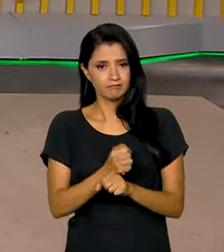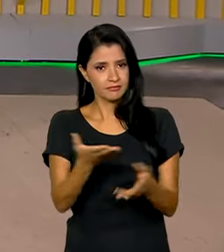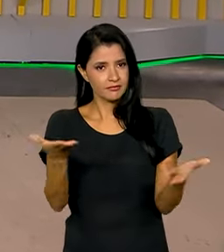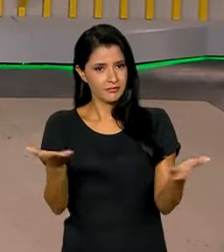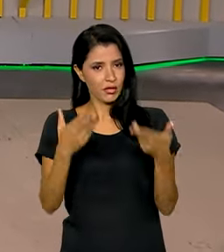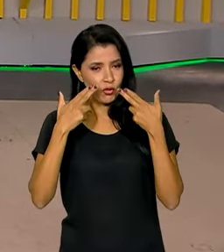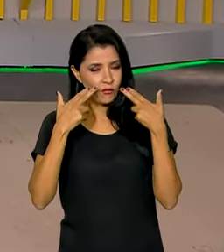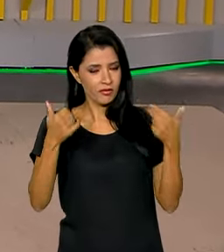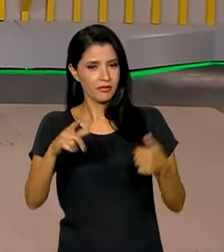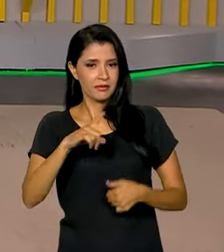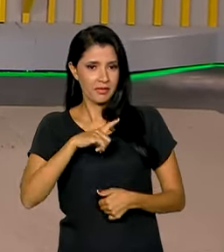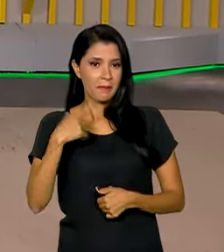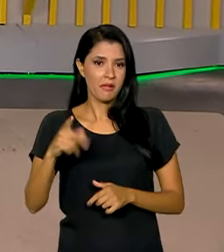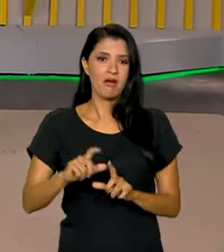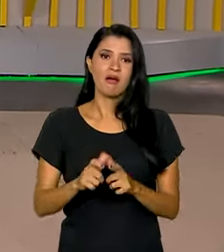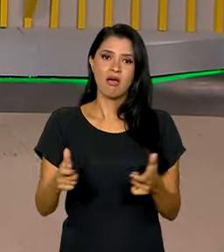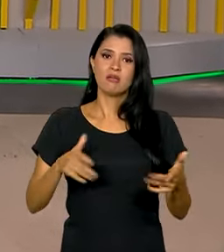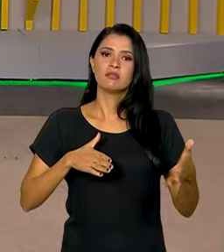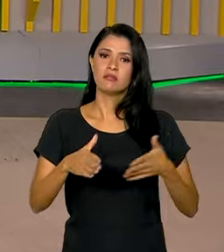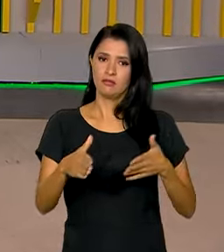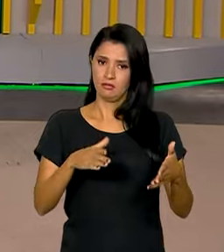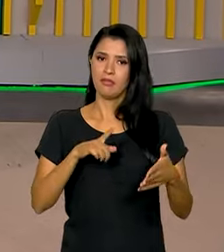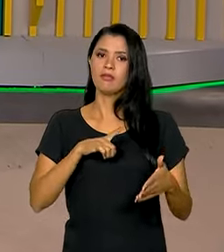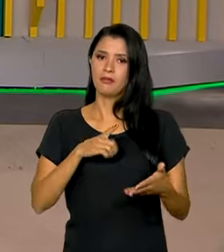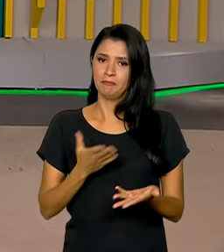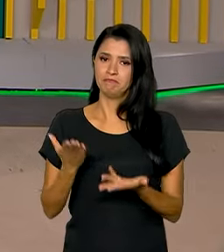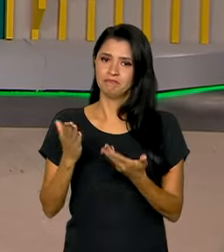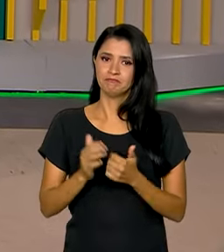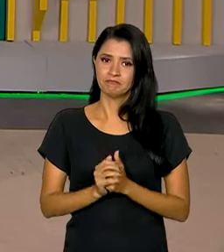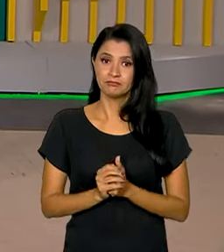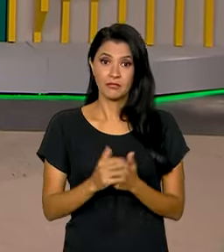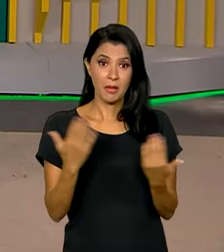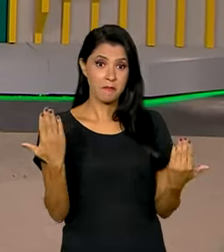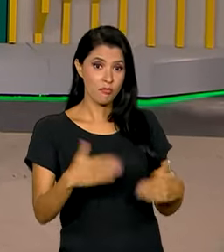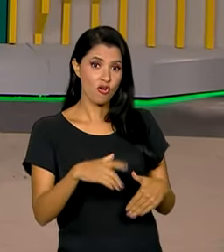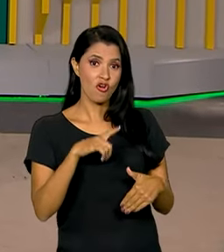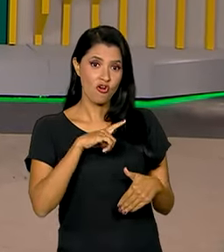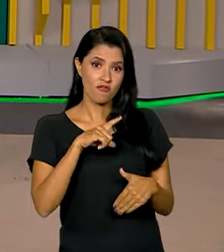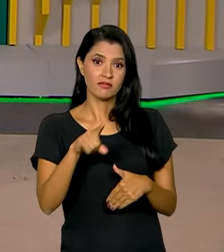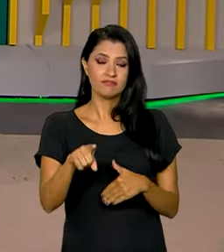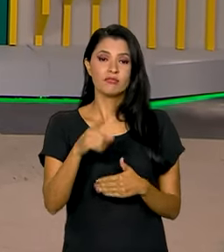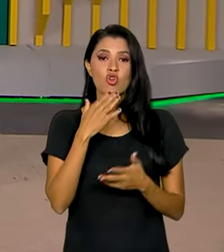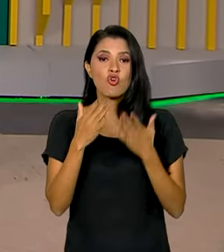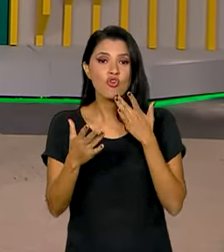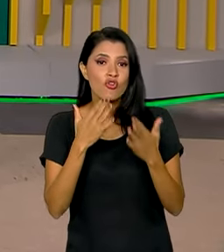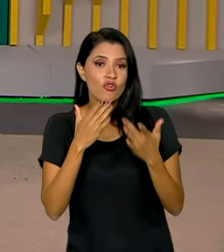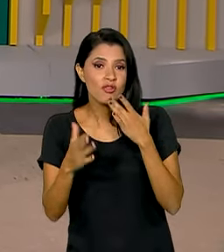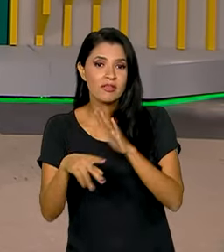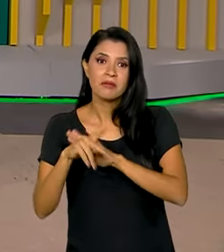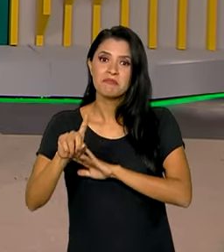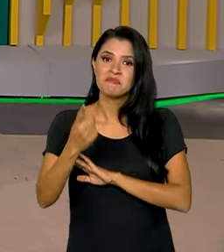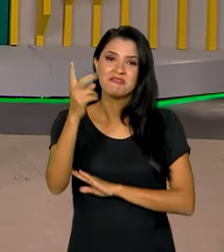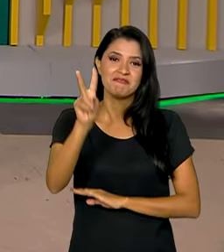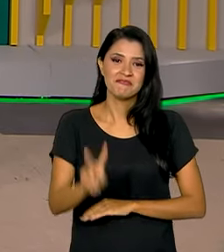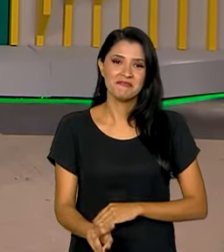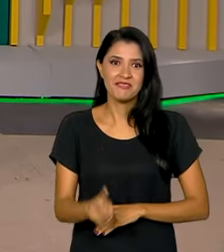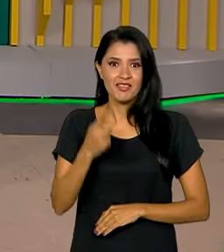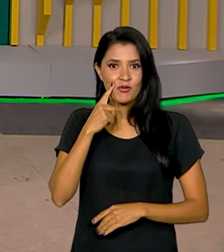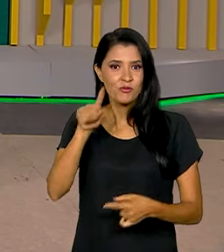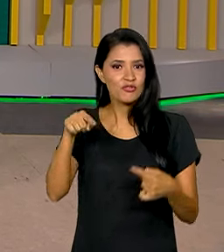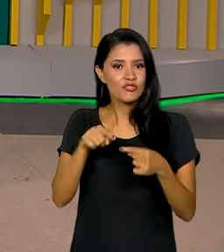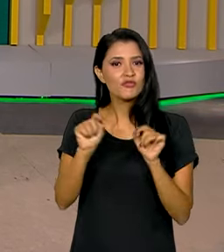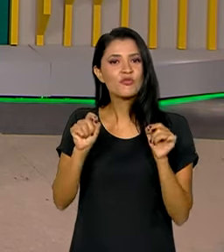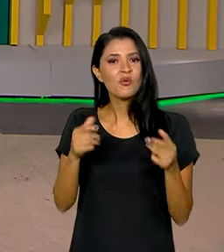uma novidade para aumentar a acessibilidade. O exame terá provas coloridas pela primeira vez. O